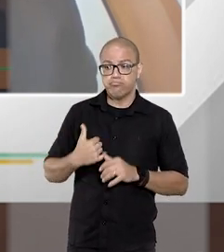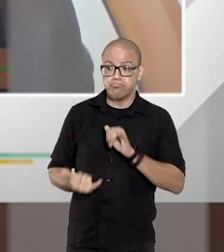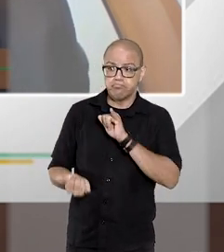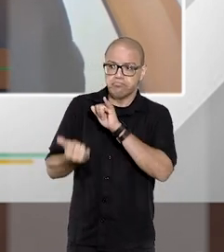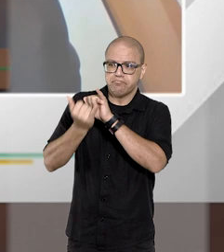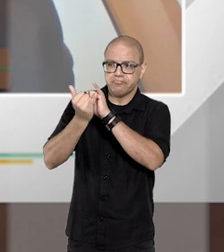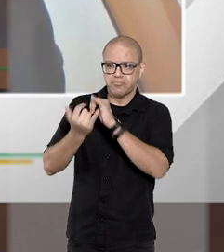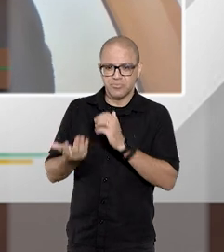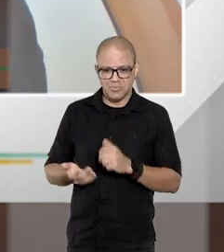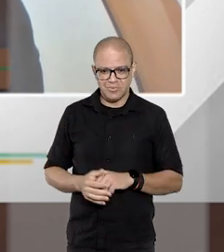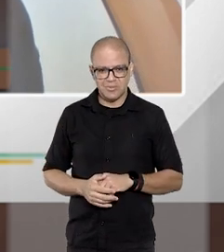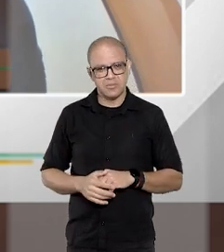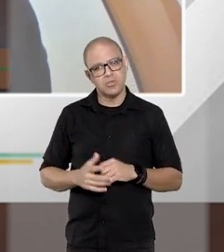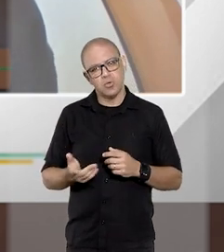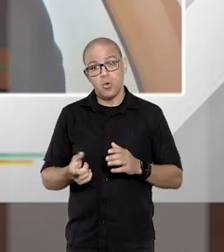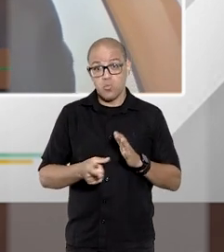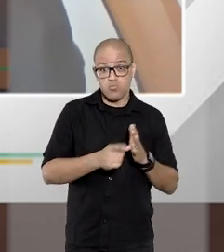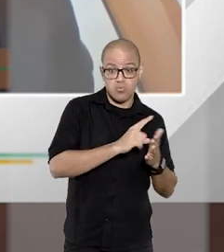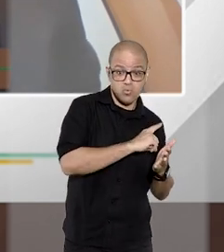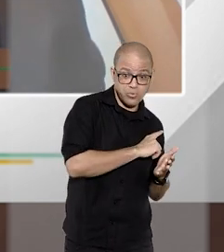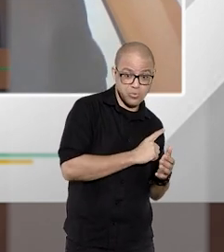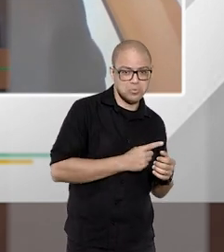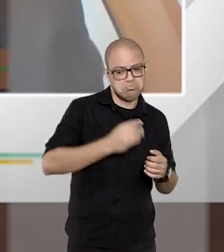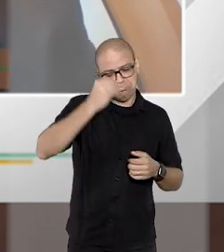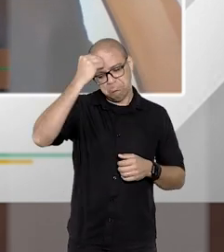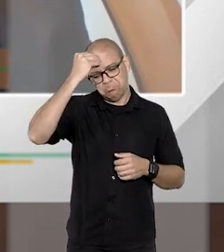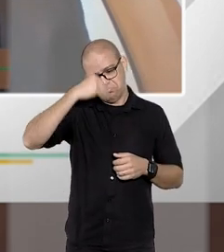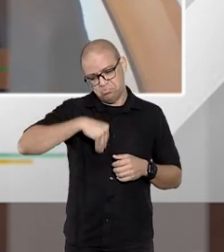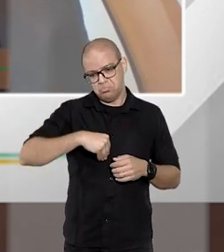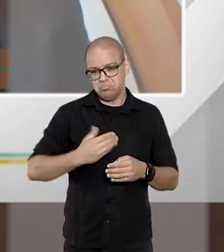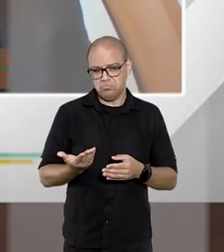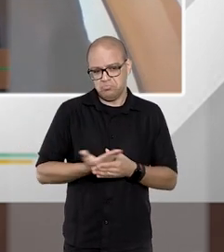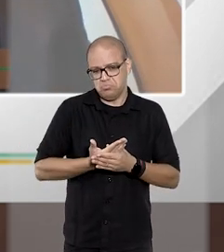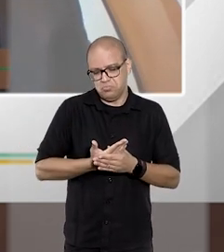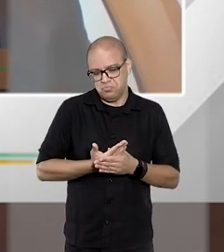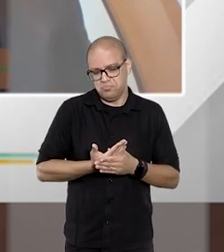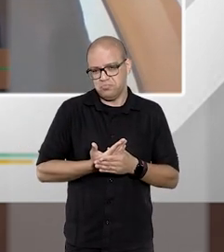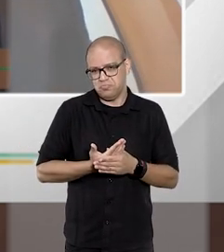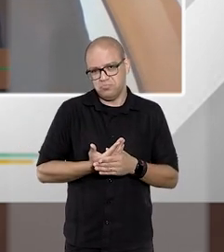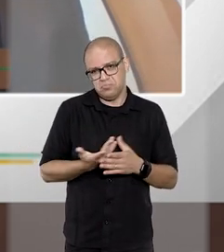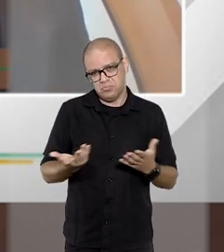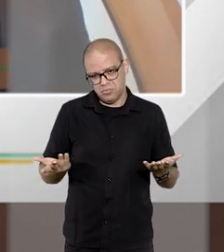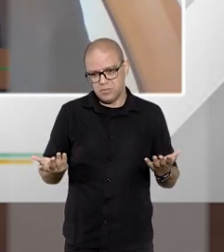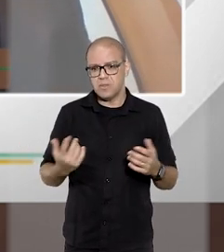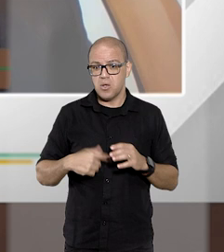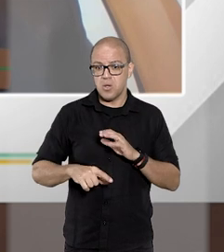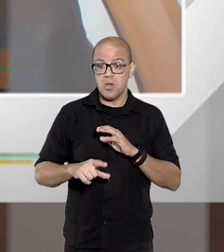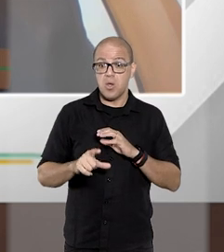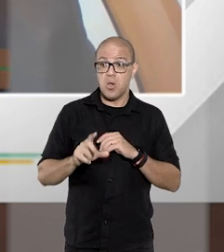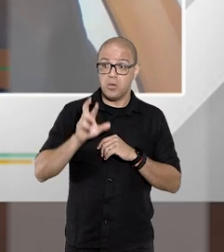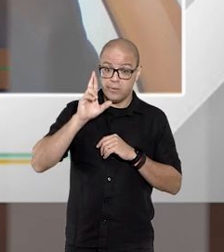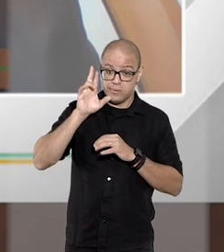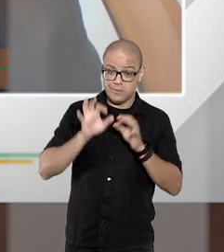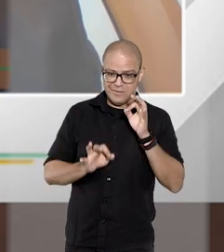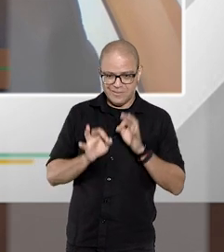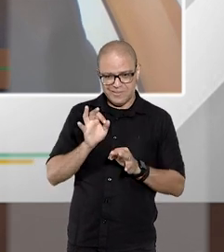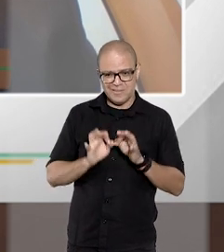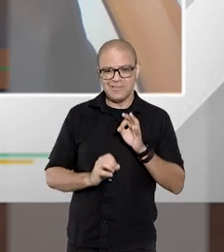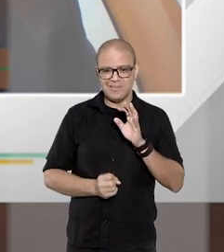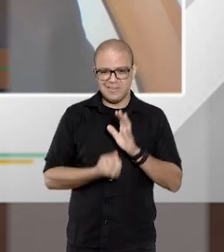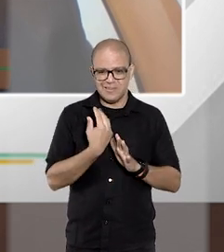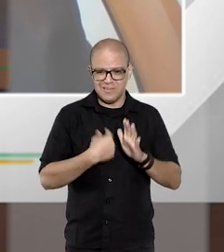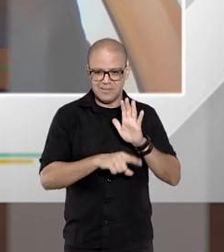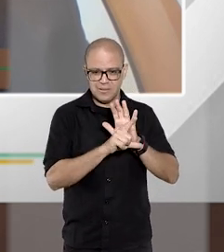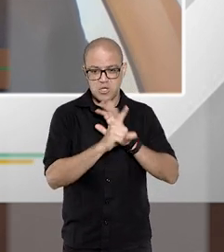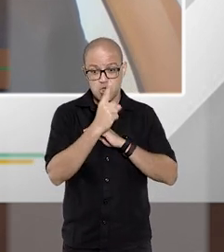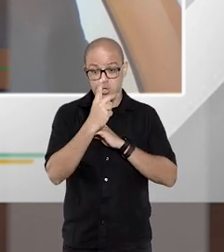conciliação por transigir por desistir de uma ação por exemplo né então o legislador federal aqui